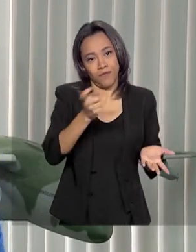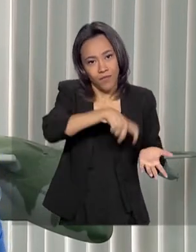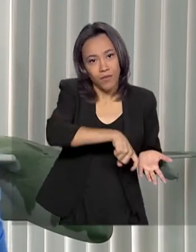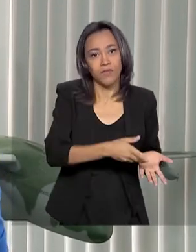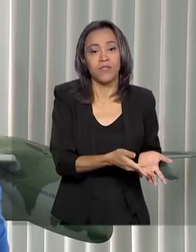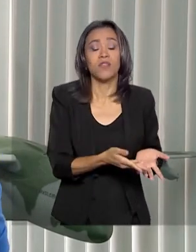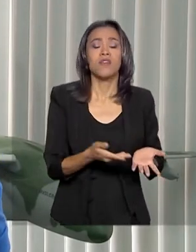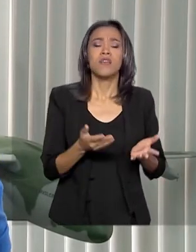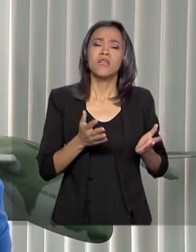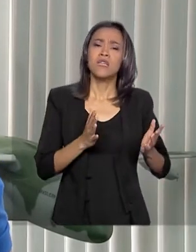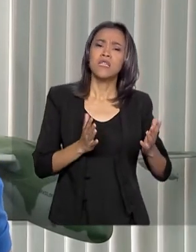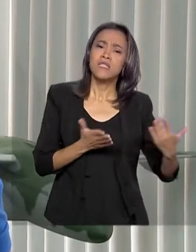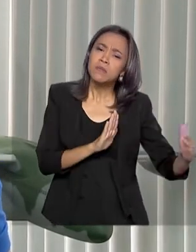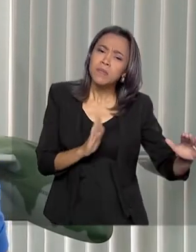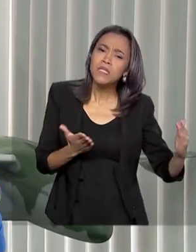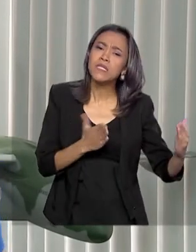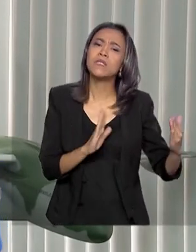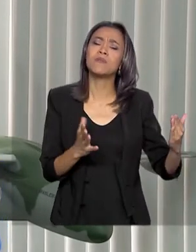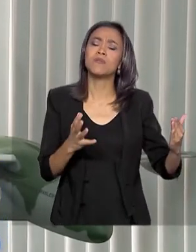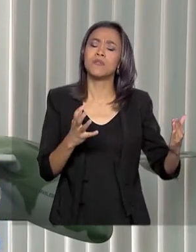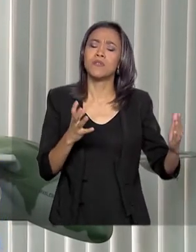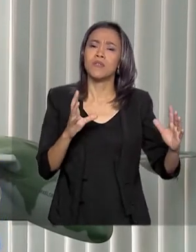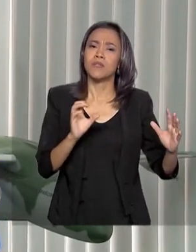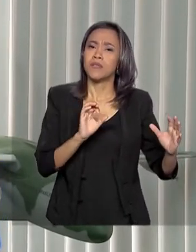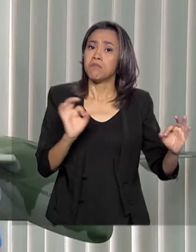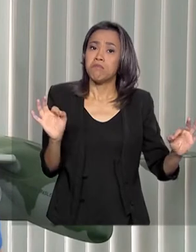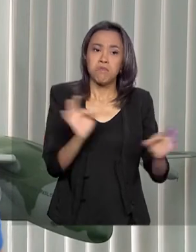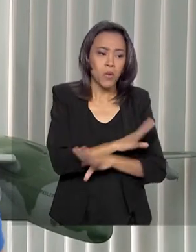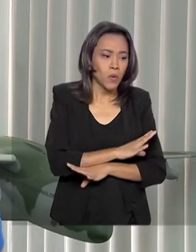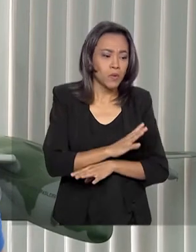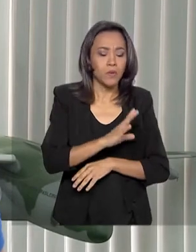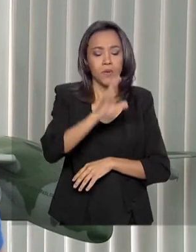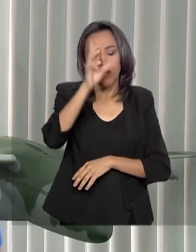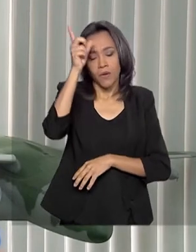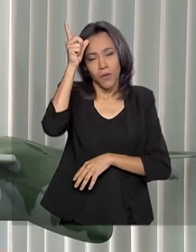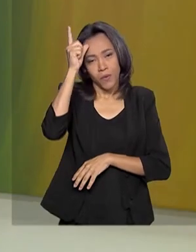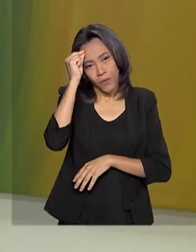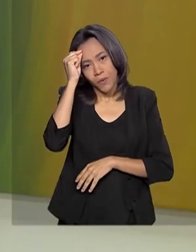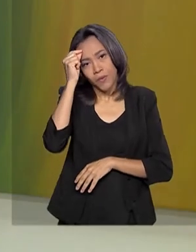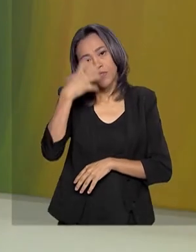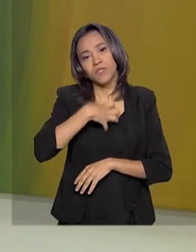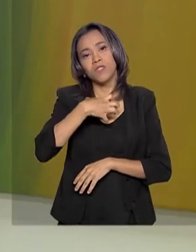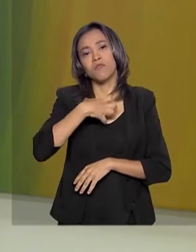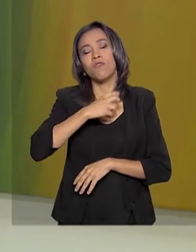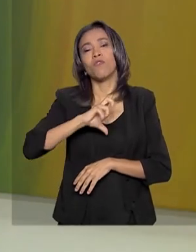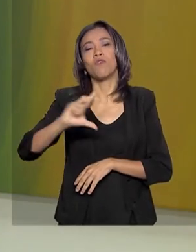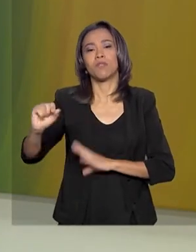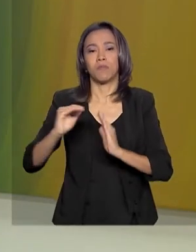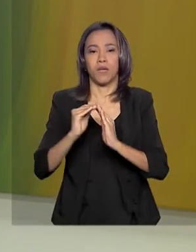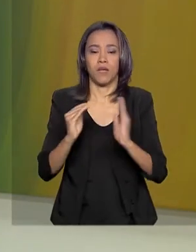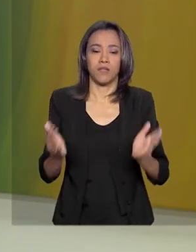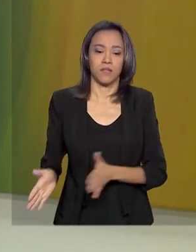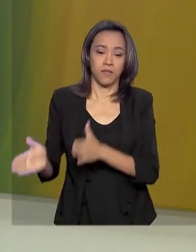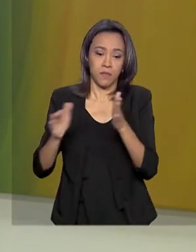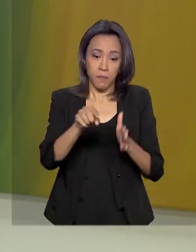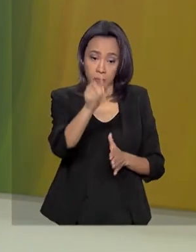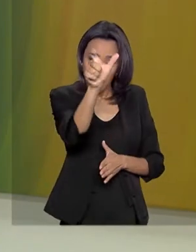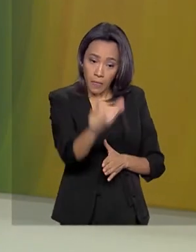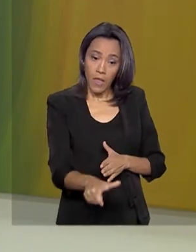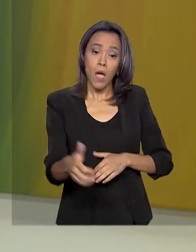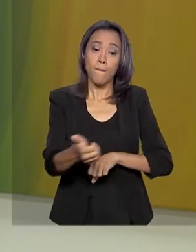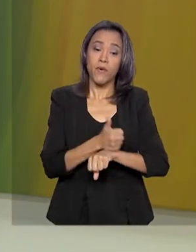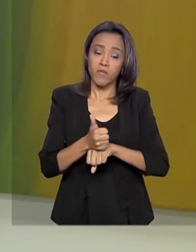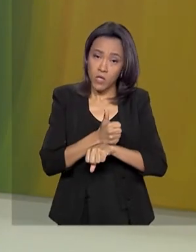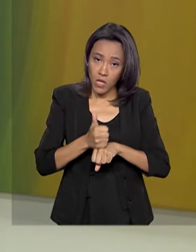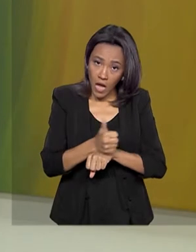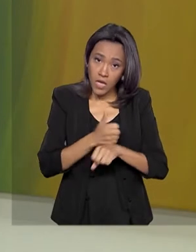quarentena é de alívio, o sentimento de voltar para casa. Um dos profissionais, que acompanhou a operação desde